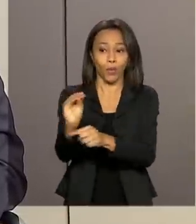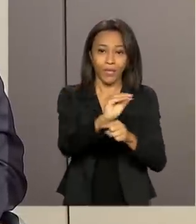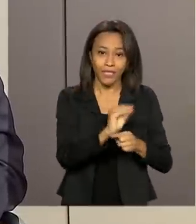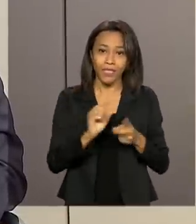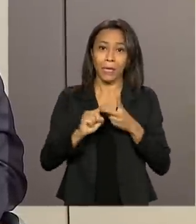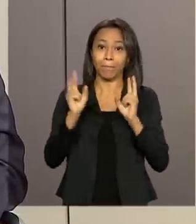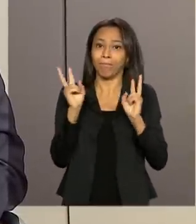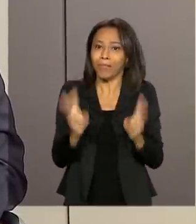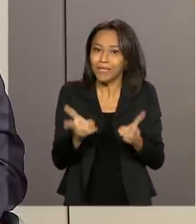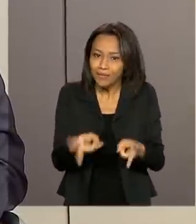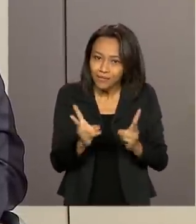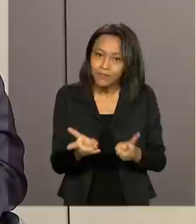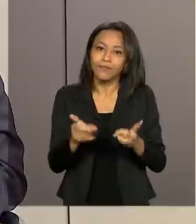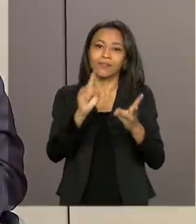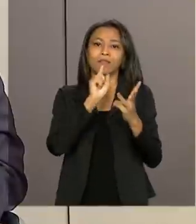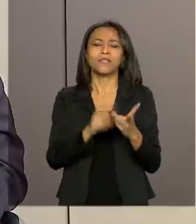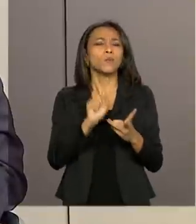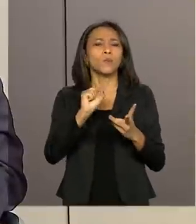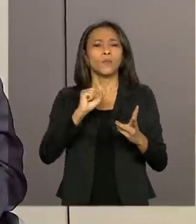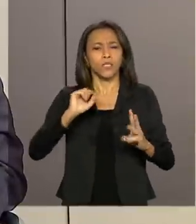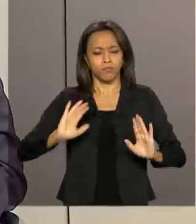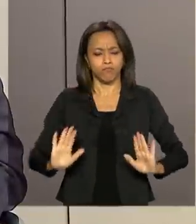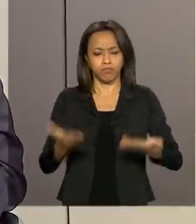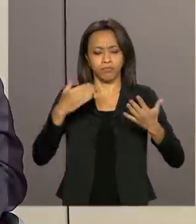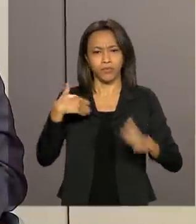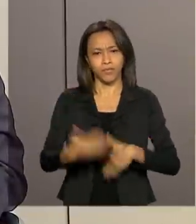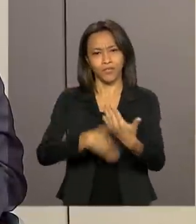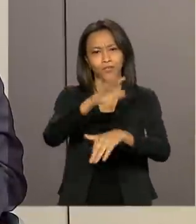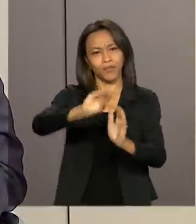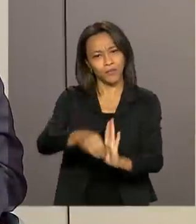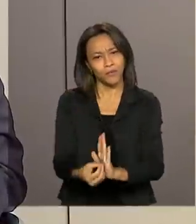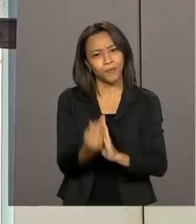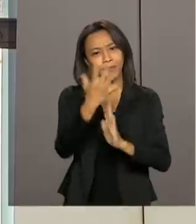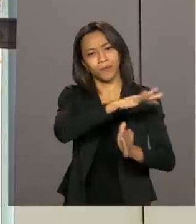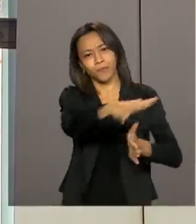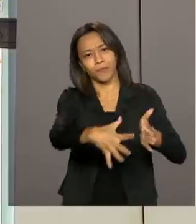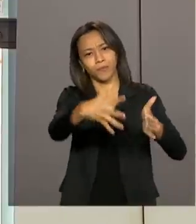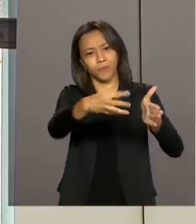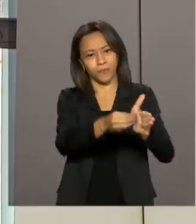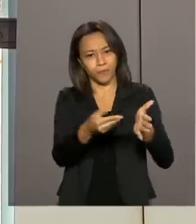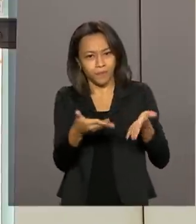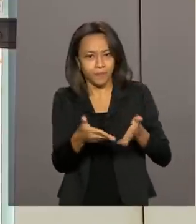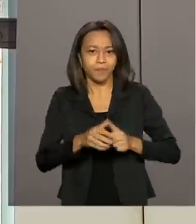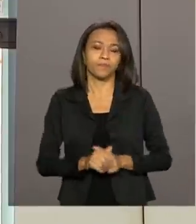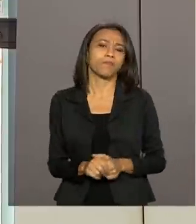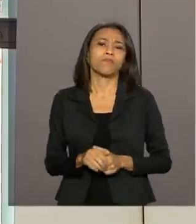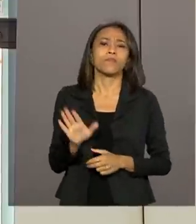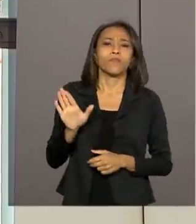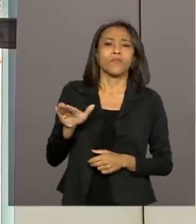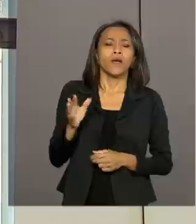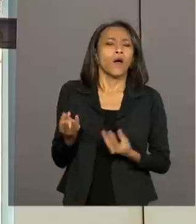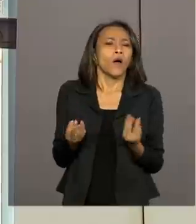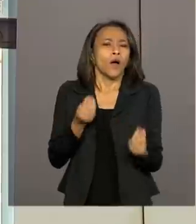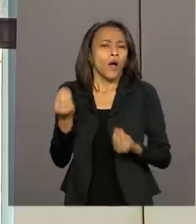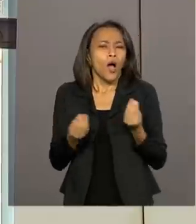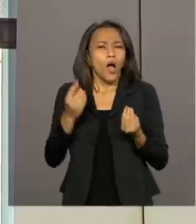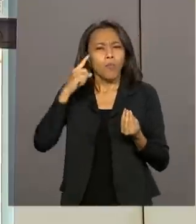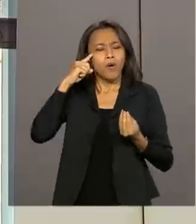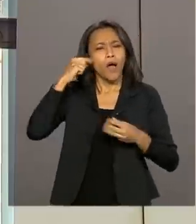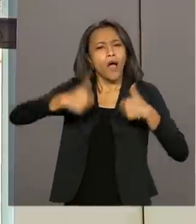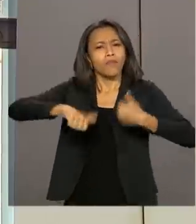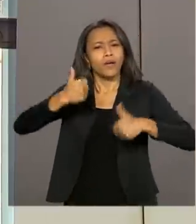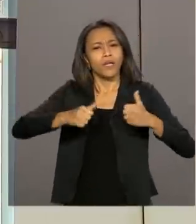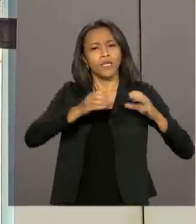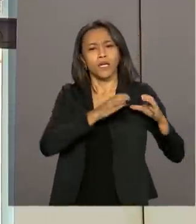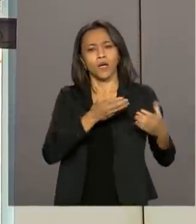preservar e desenvolver de forma sustentável a Amazônia. E como que o senhor analisa o papel das Forças